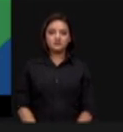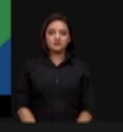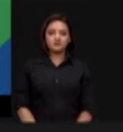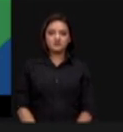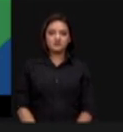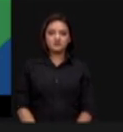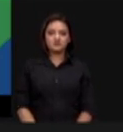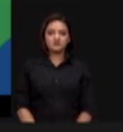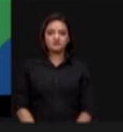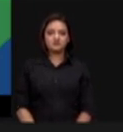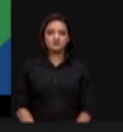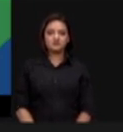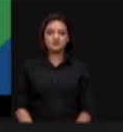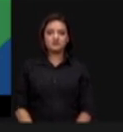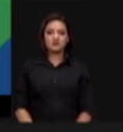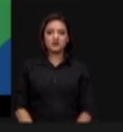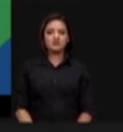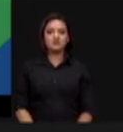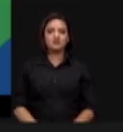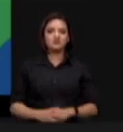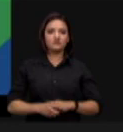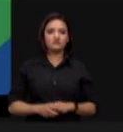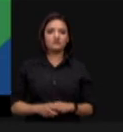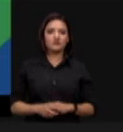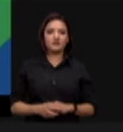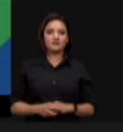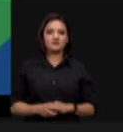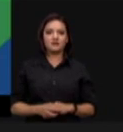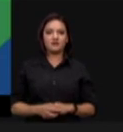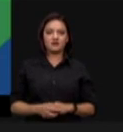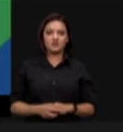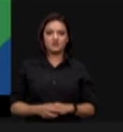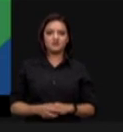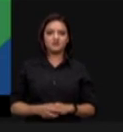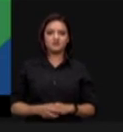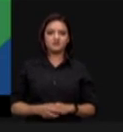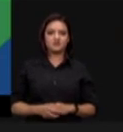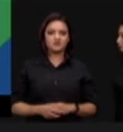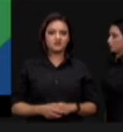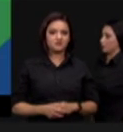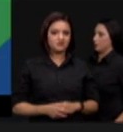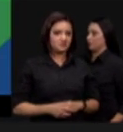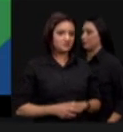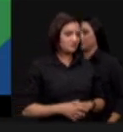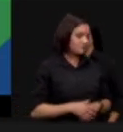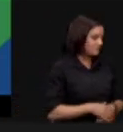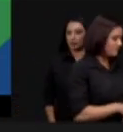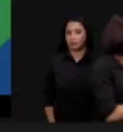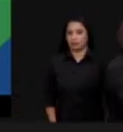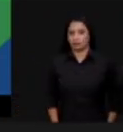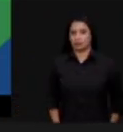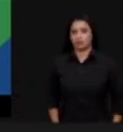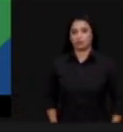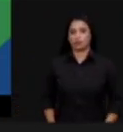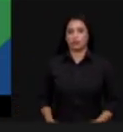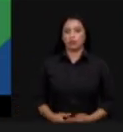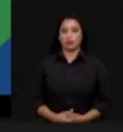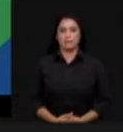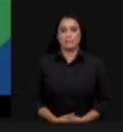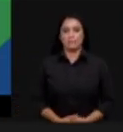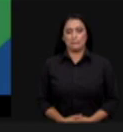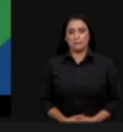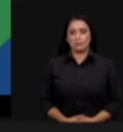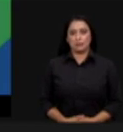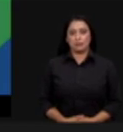o país temos único objetivo defender e representar todo o setor relacionado à atividade